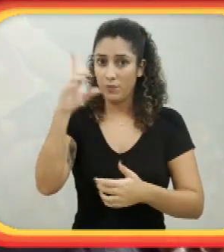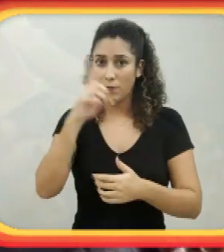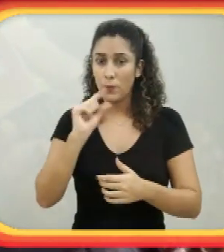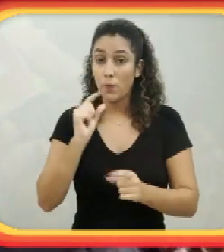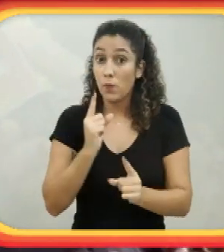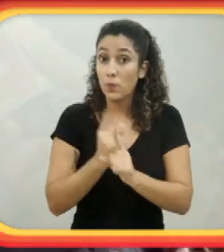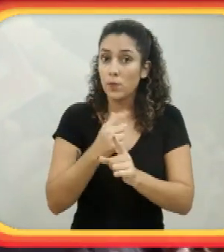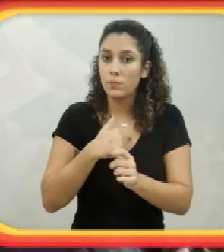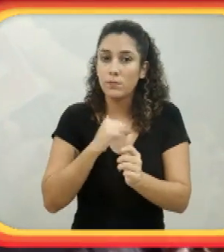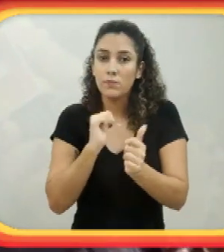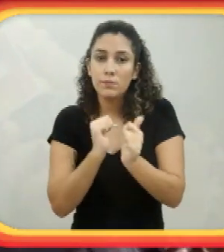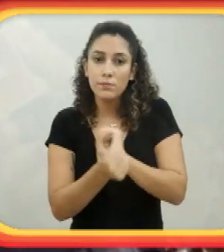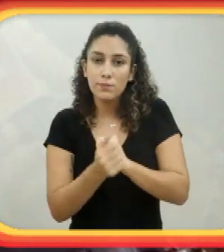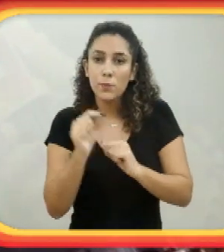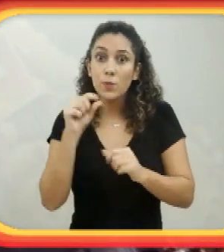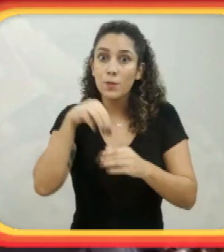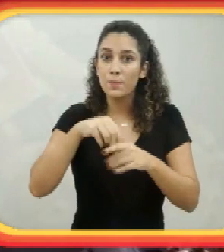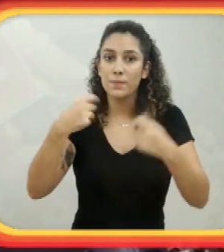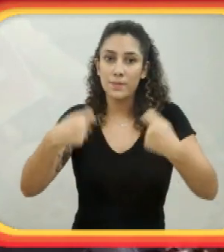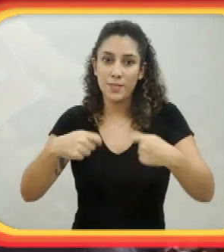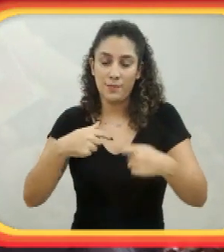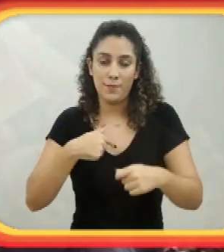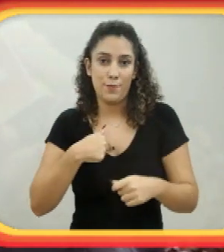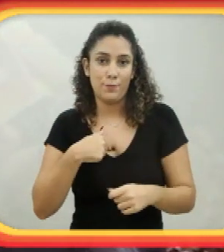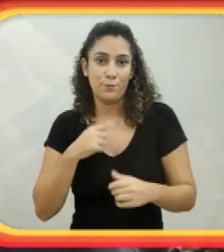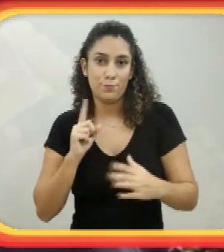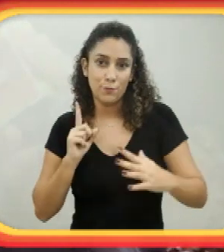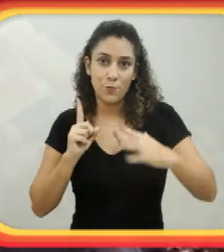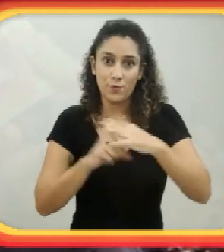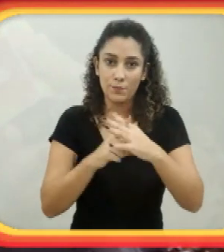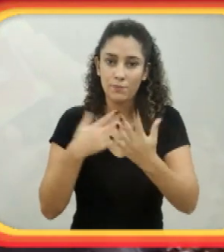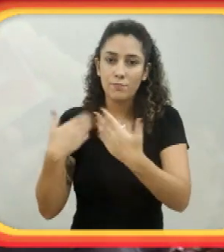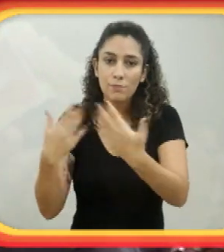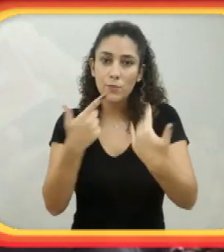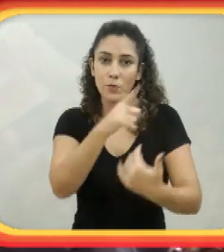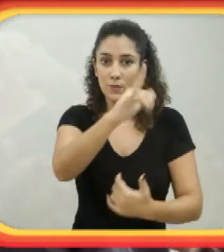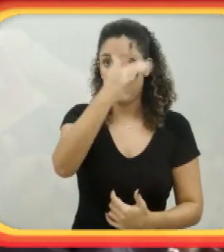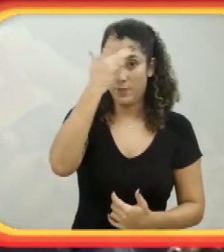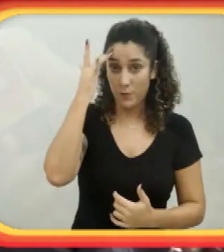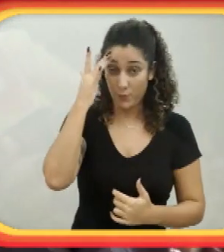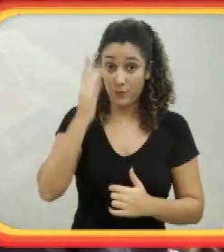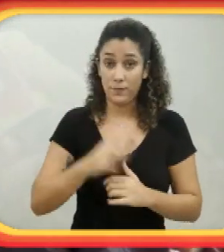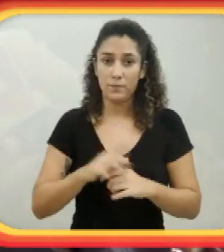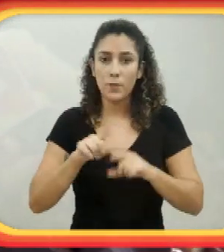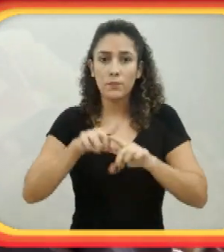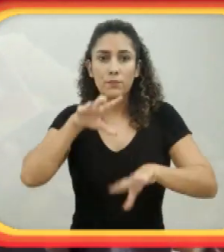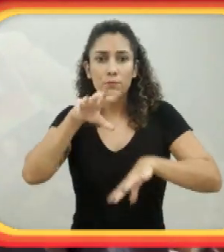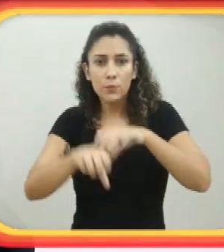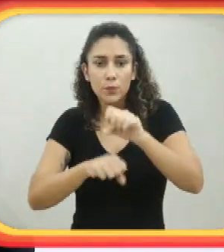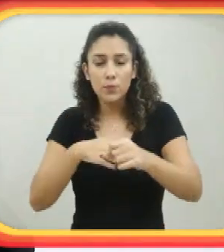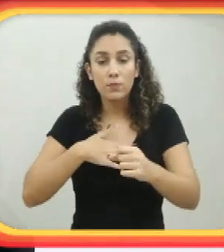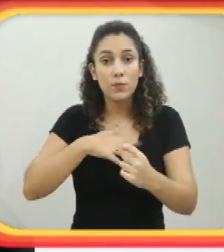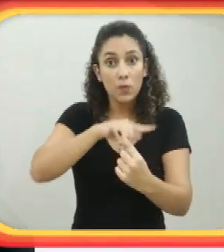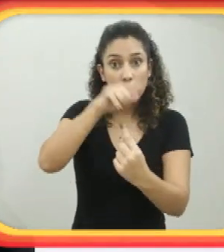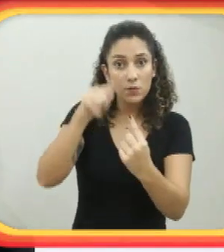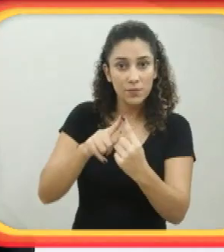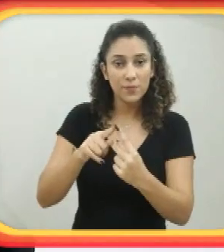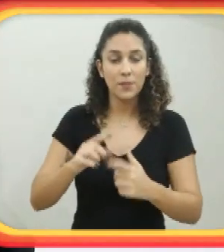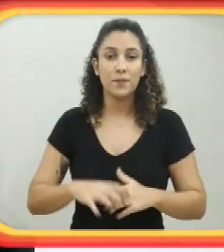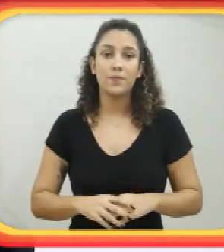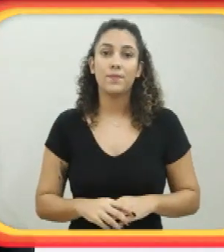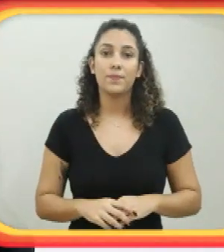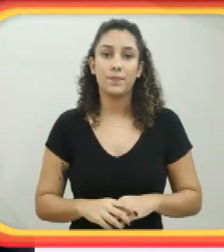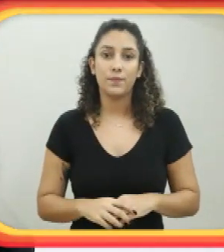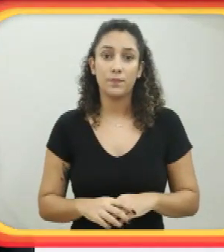deficiência, eu encontrei no esporte toda a bagagem que eu precisava para me socializar, conversar com as pessoas, em busca dos meus